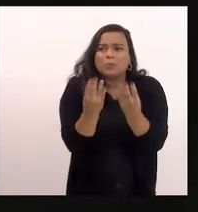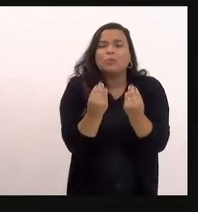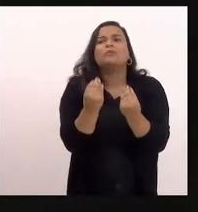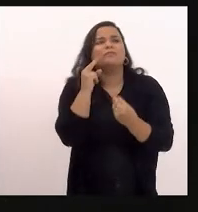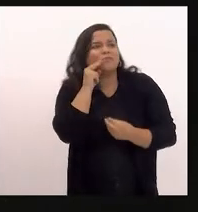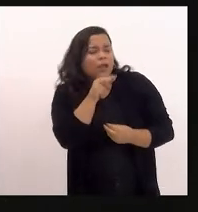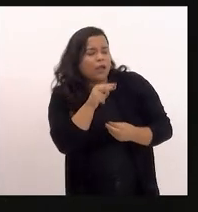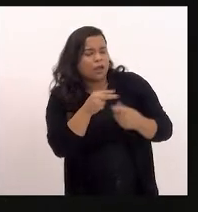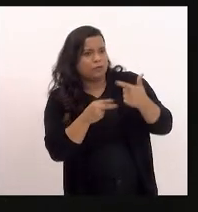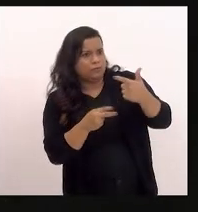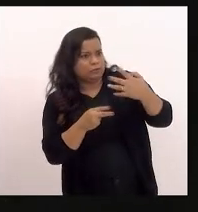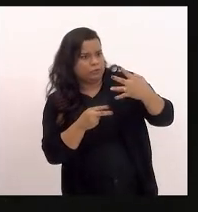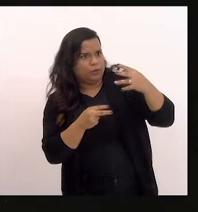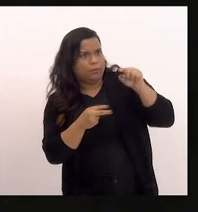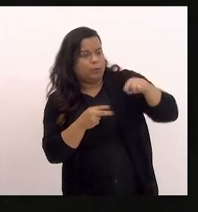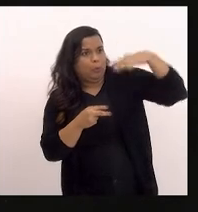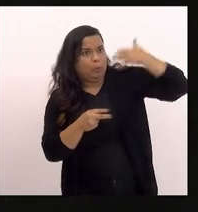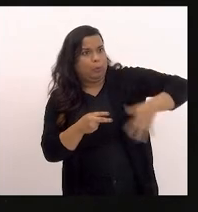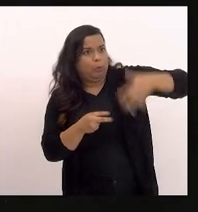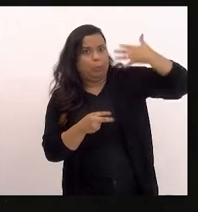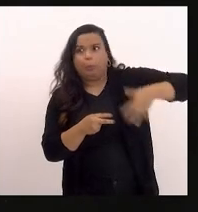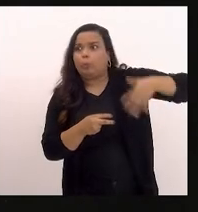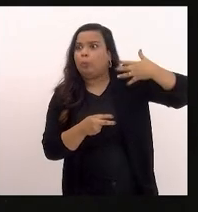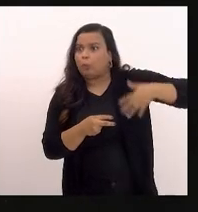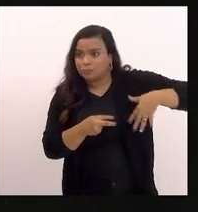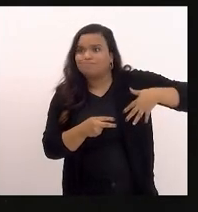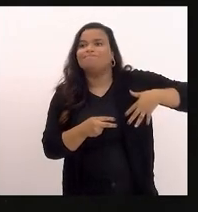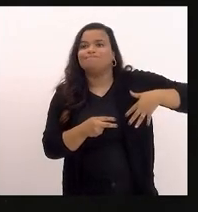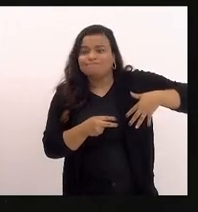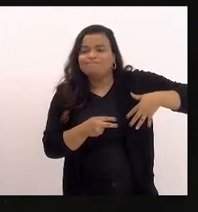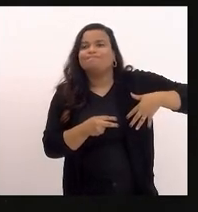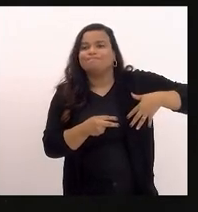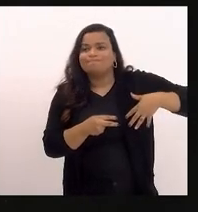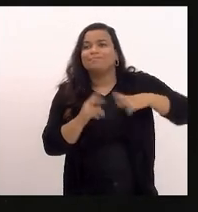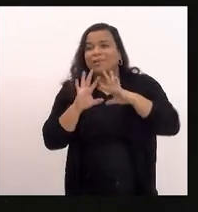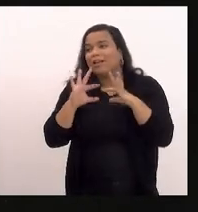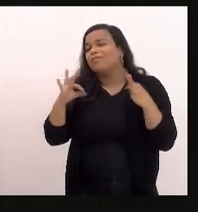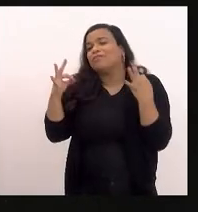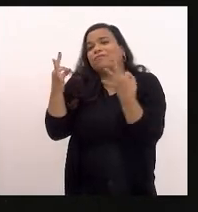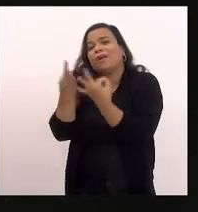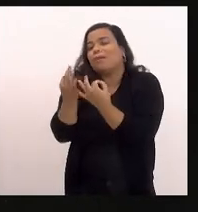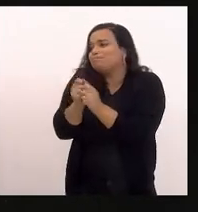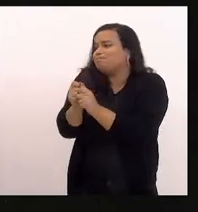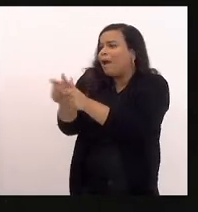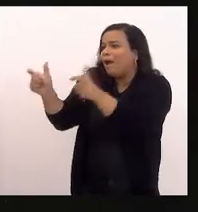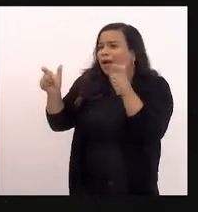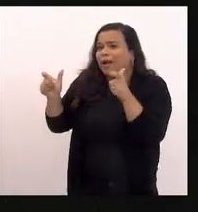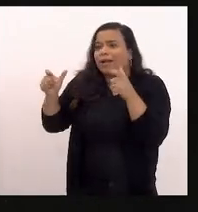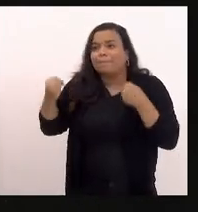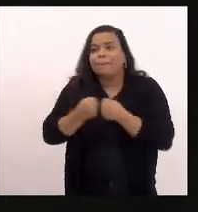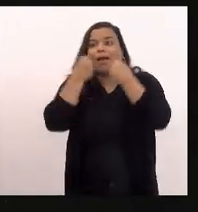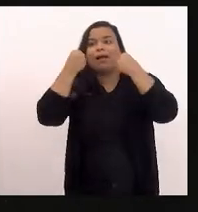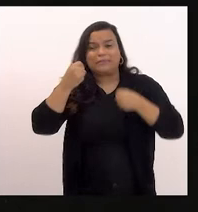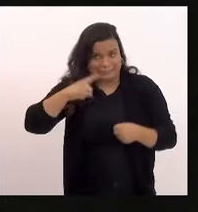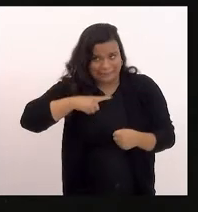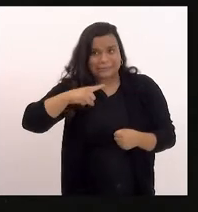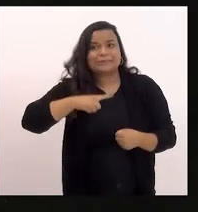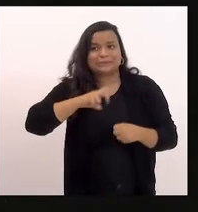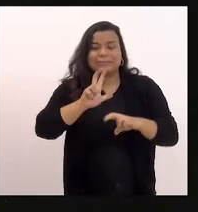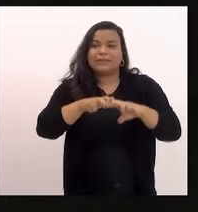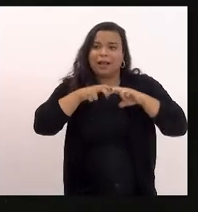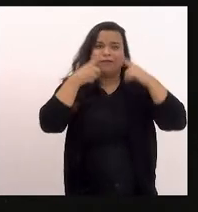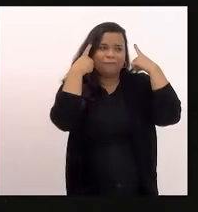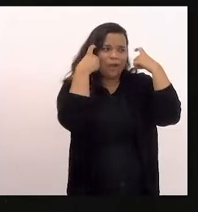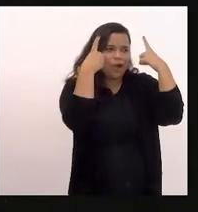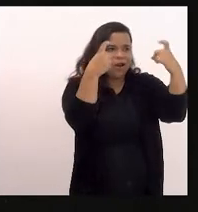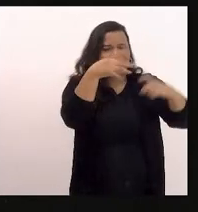valor expressivo que vai dizer que boa parte dessas famílias impactadas pela violência